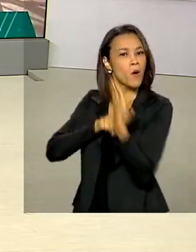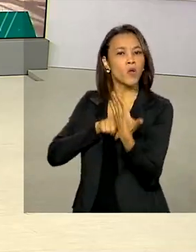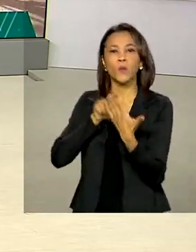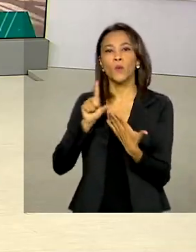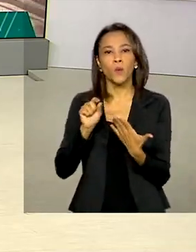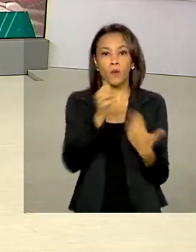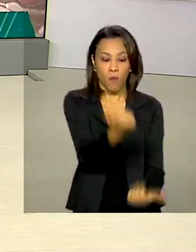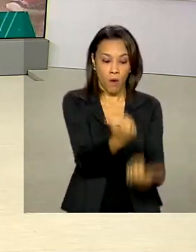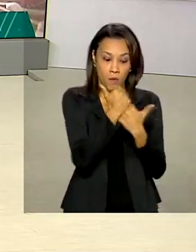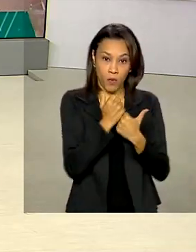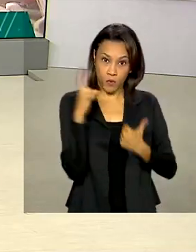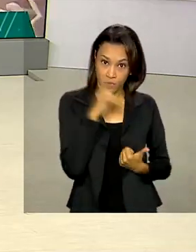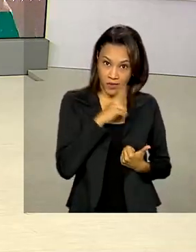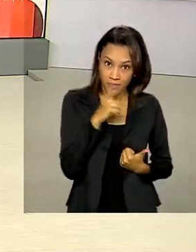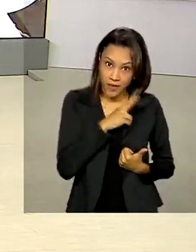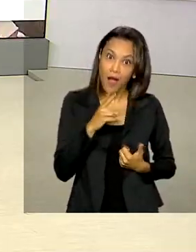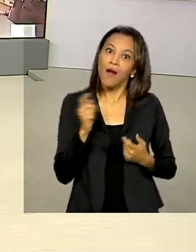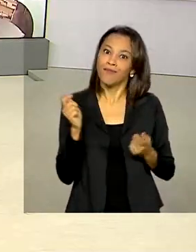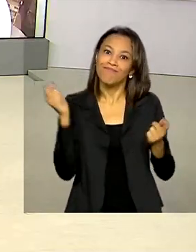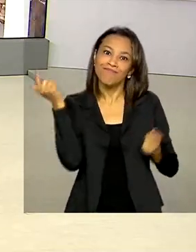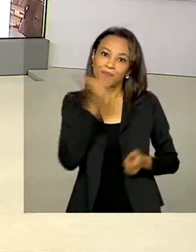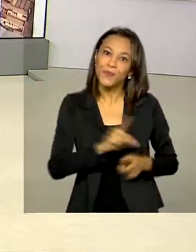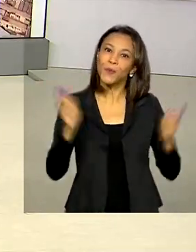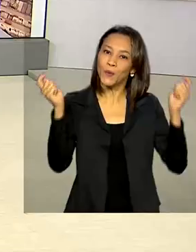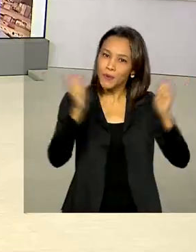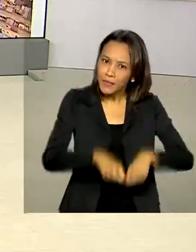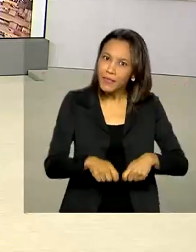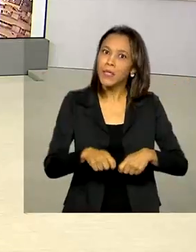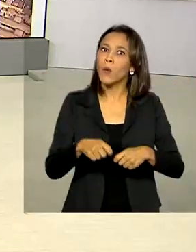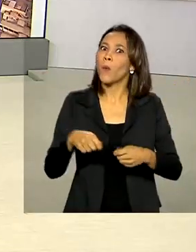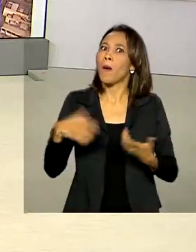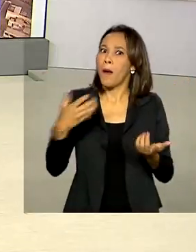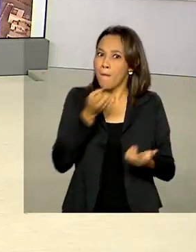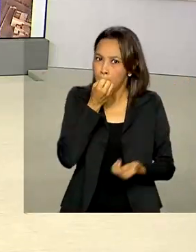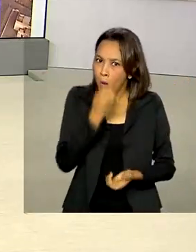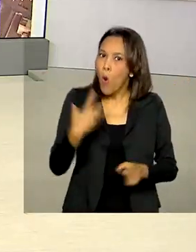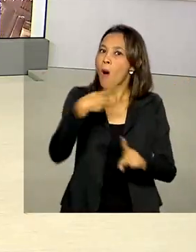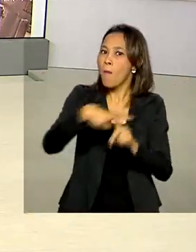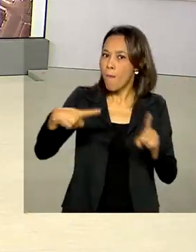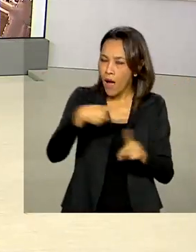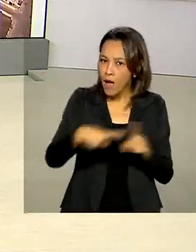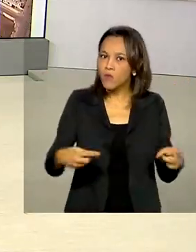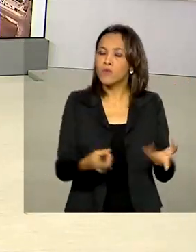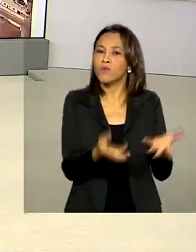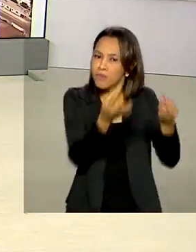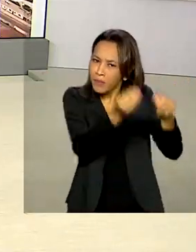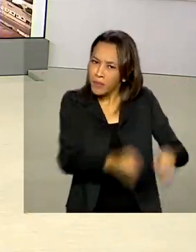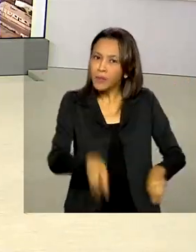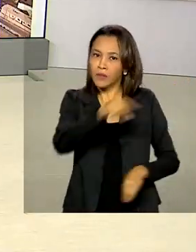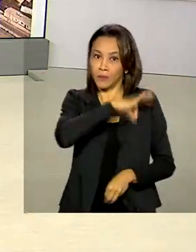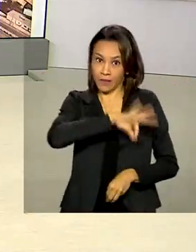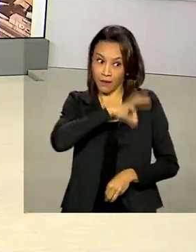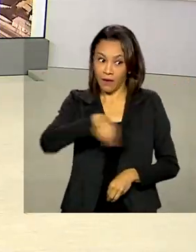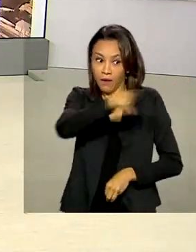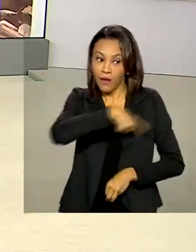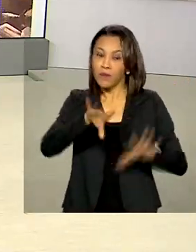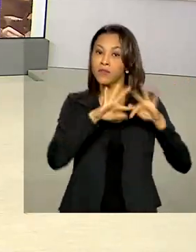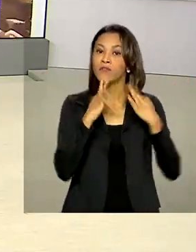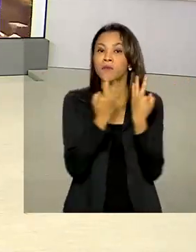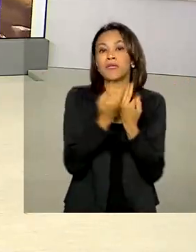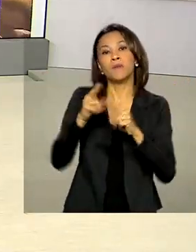auxílio emergencial foi capaz de compensar boa parte da perda da renda das famílias brasileiras por conta da pandemia.